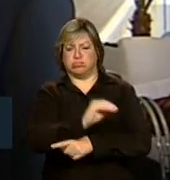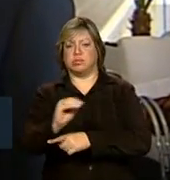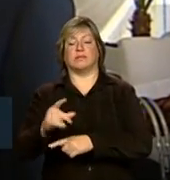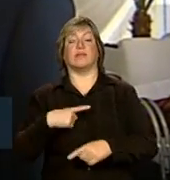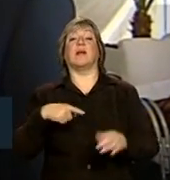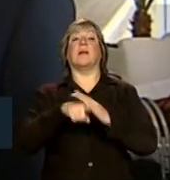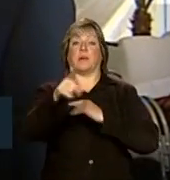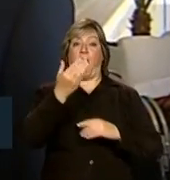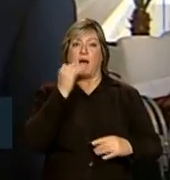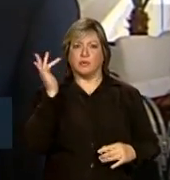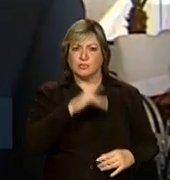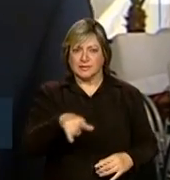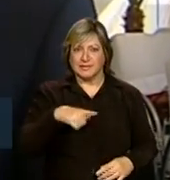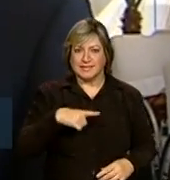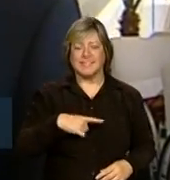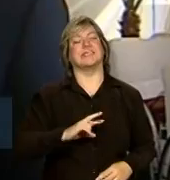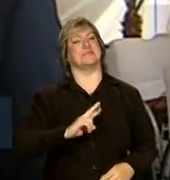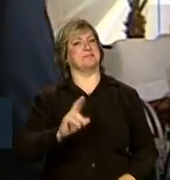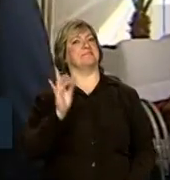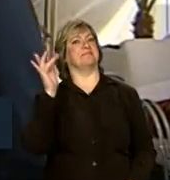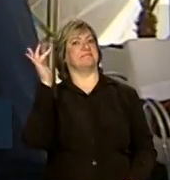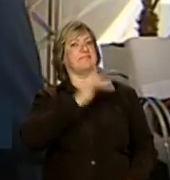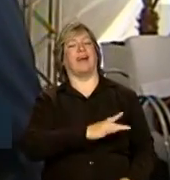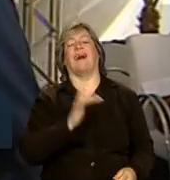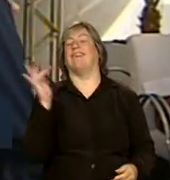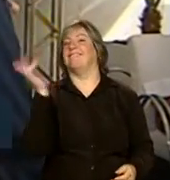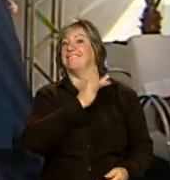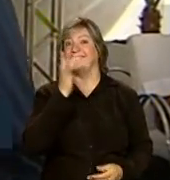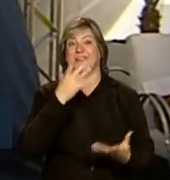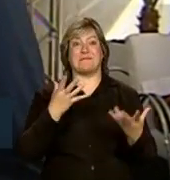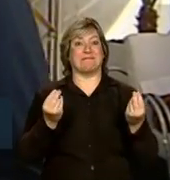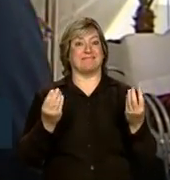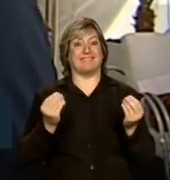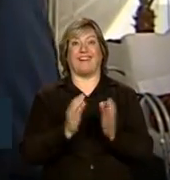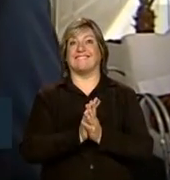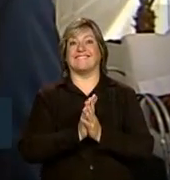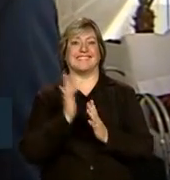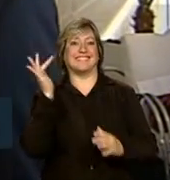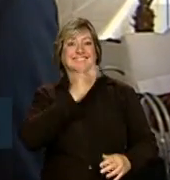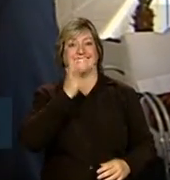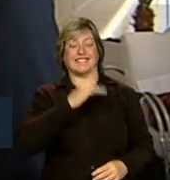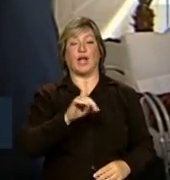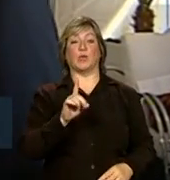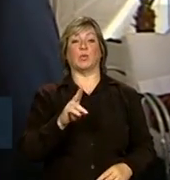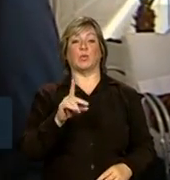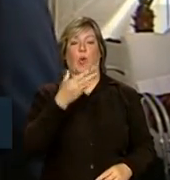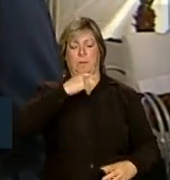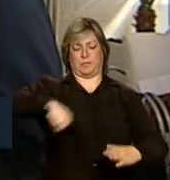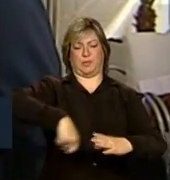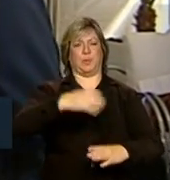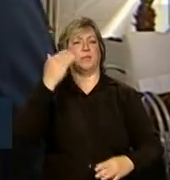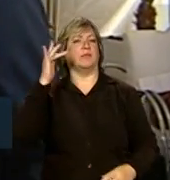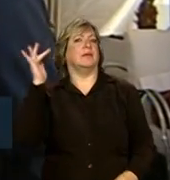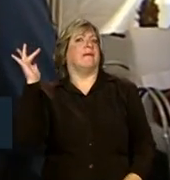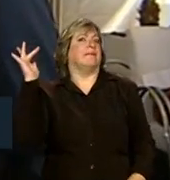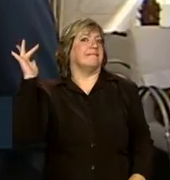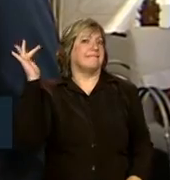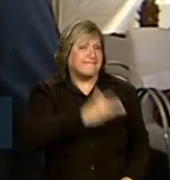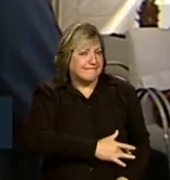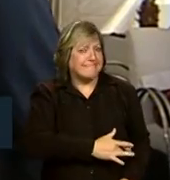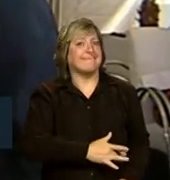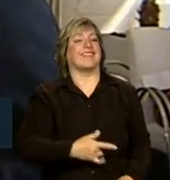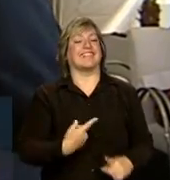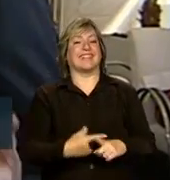comeu aqui foi aprovado hoje? Ah, olha, a gente tinha que comer de joelho, estava tão gostoso. O peixe que o Dudu preparou, uma delícia.